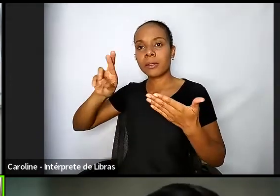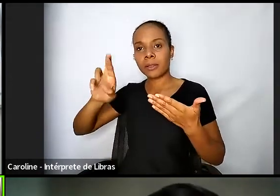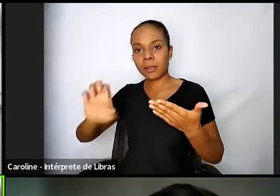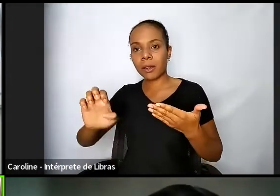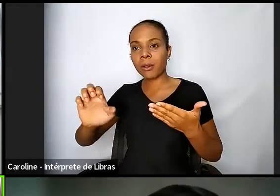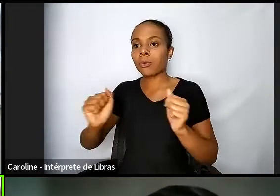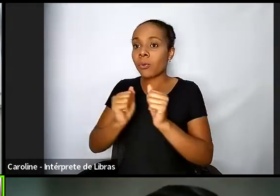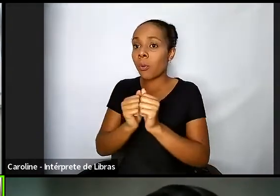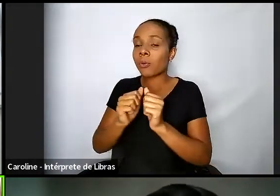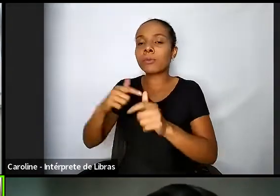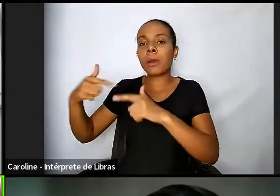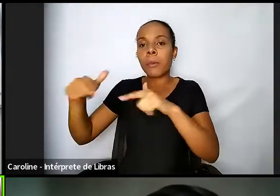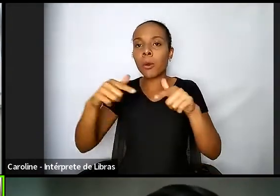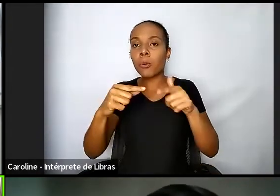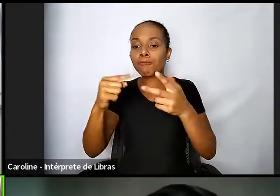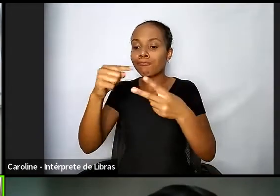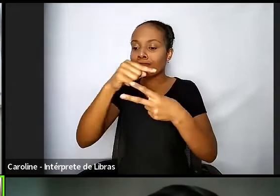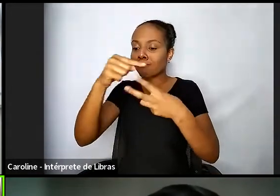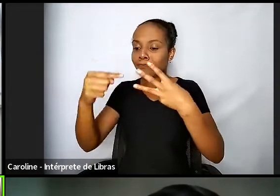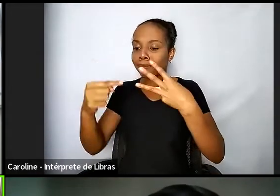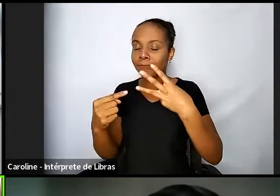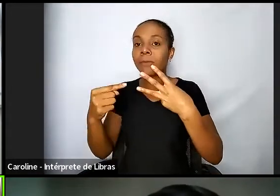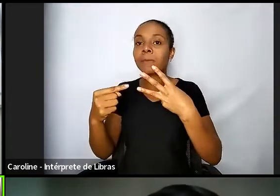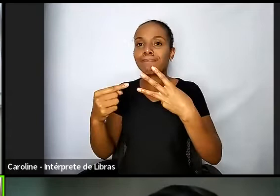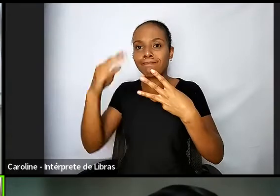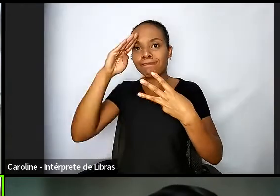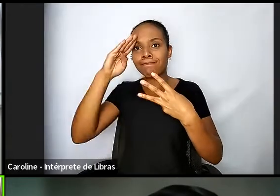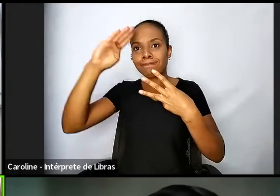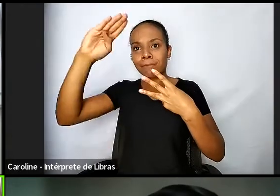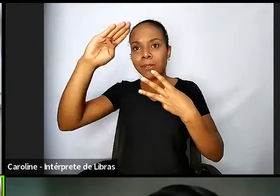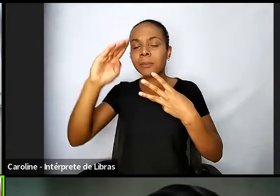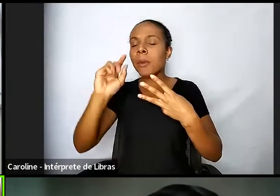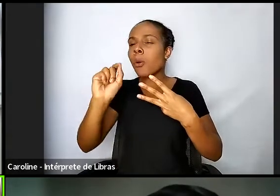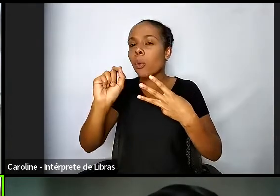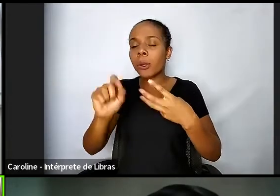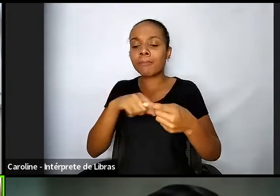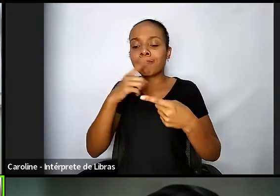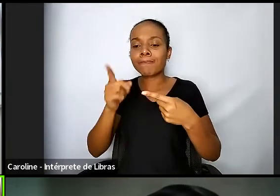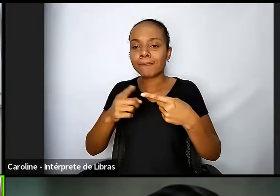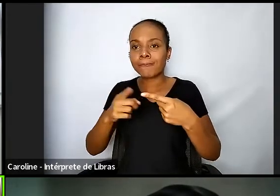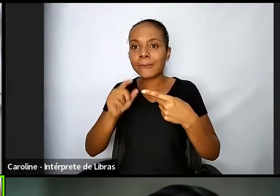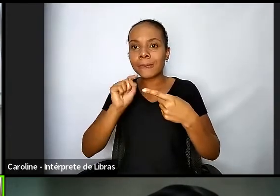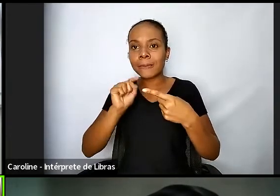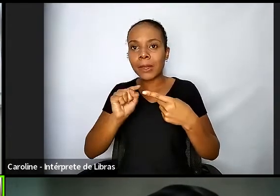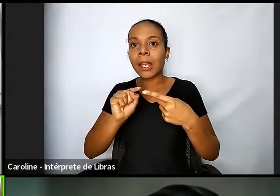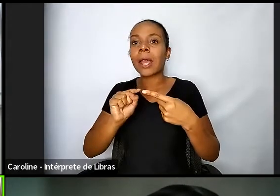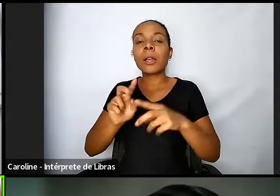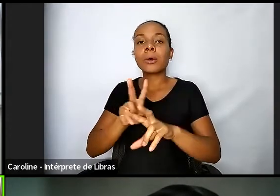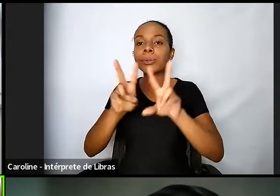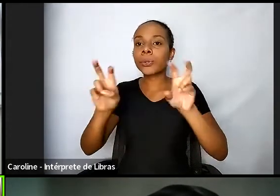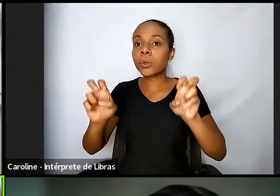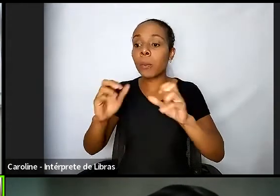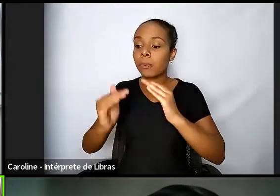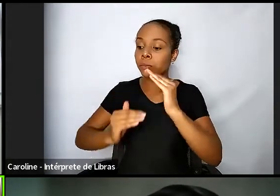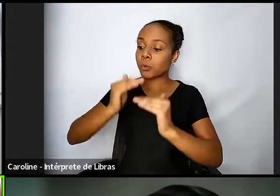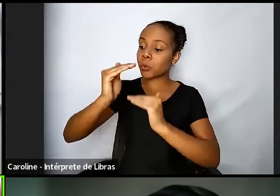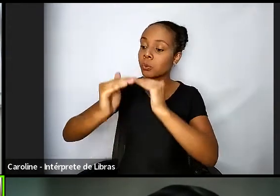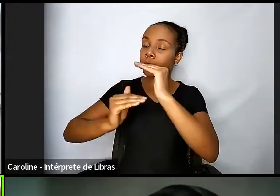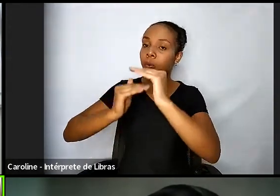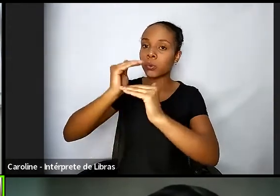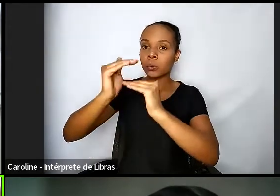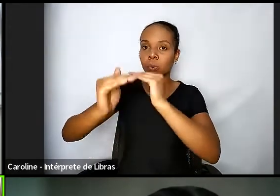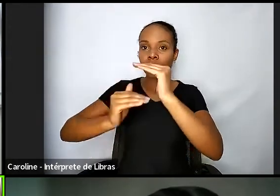o primeiro eixo foi em relação a construção de fluxos